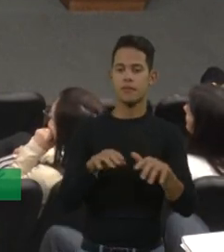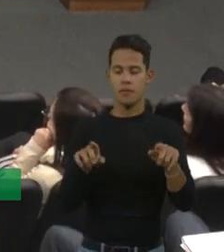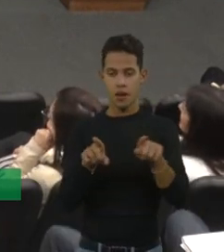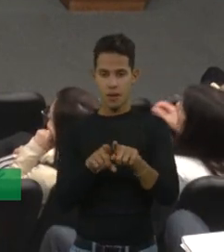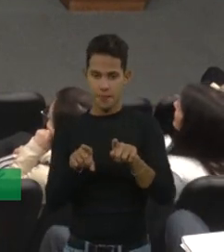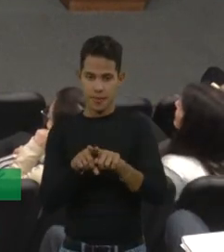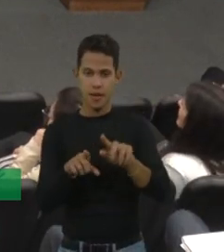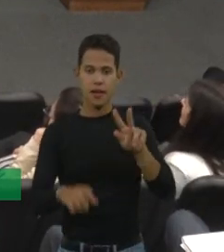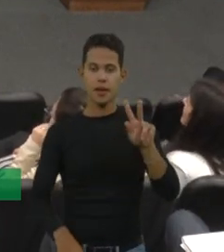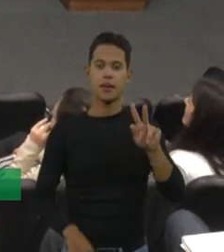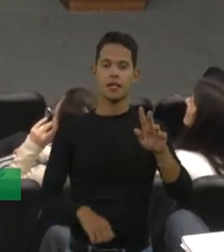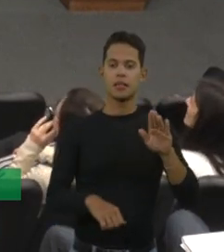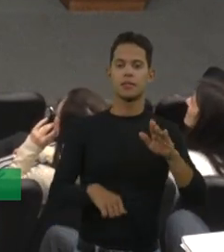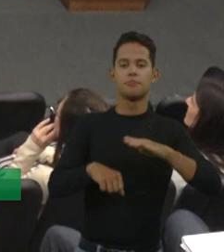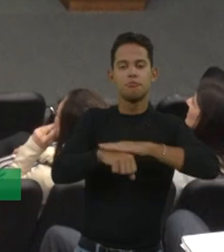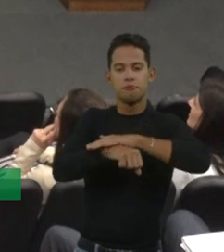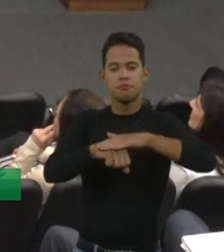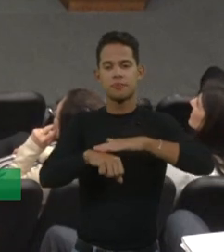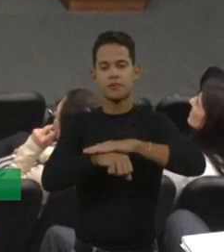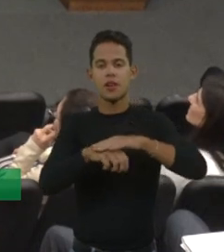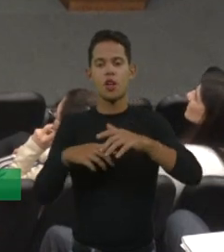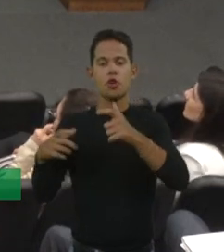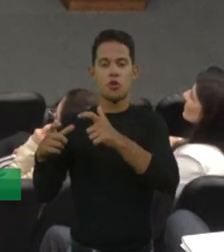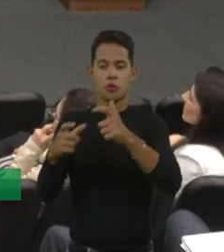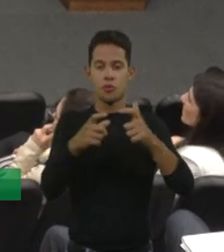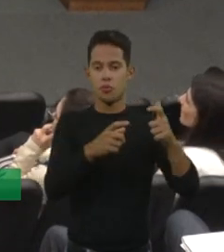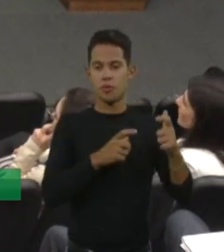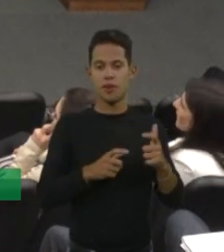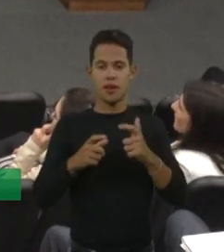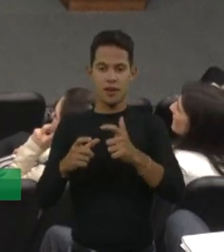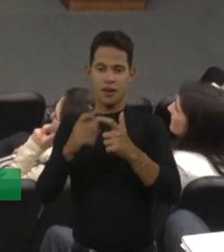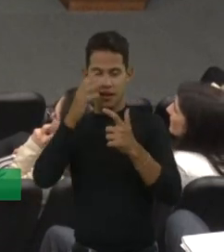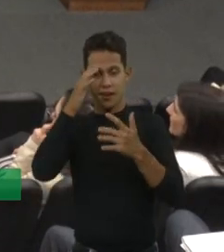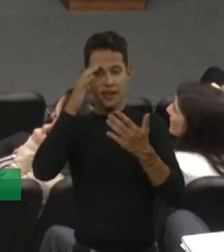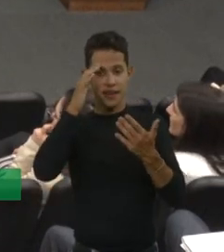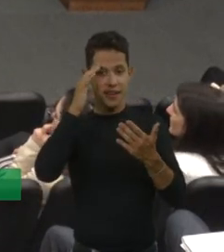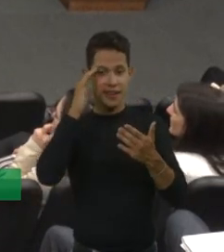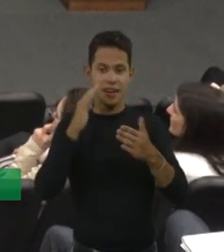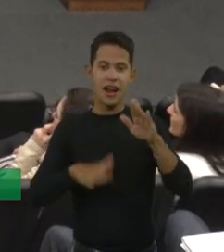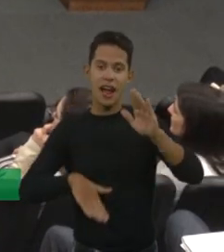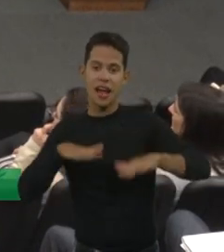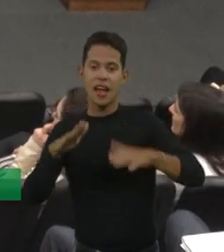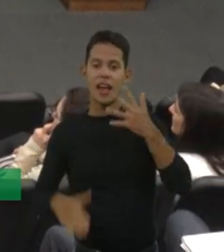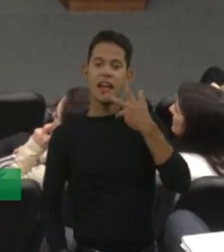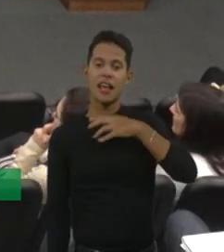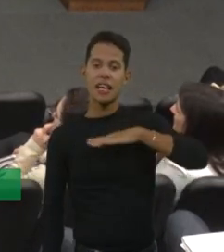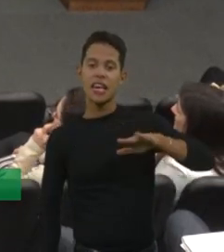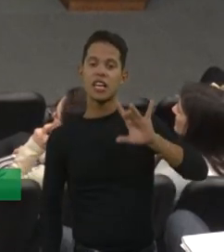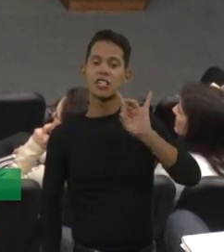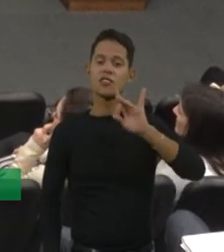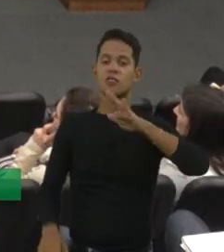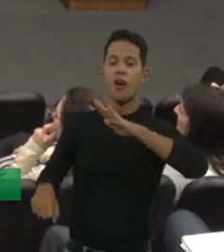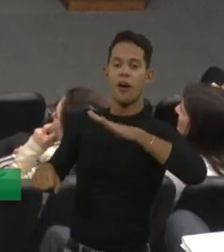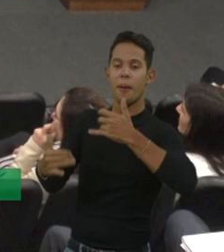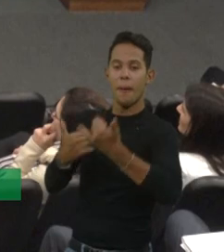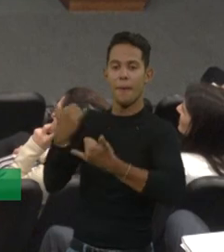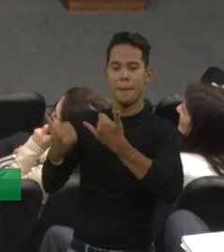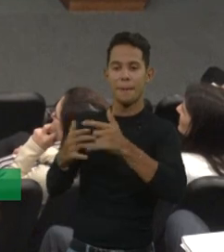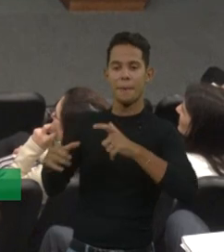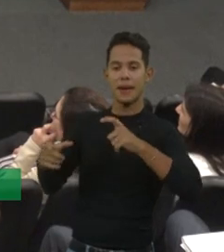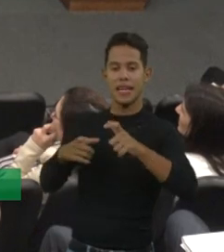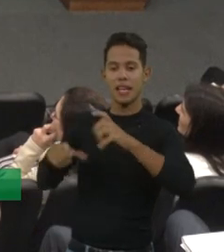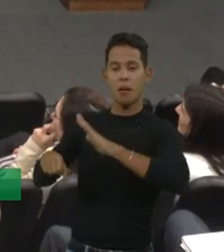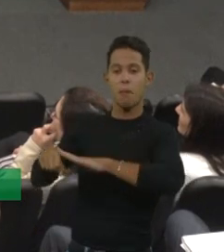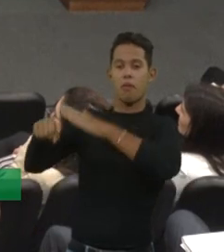hematomas em locais não usuais, muito desproporcional. A criança só encostou no brinquedo, já fez um balanço, na